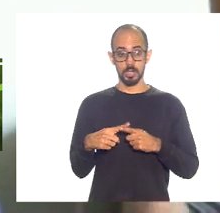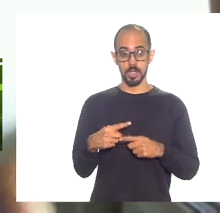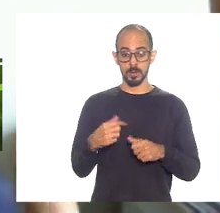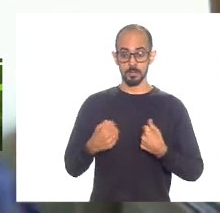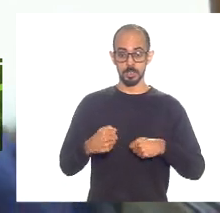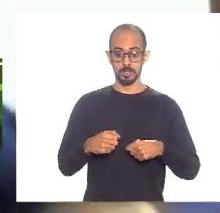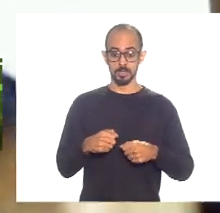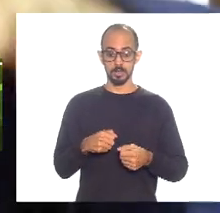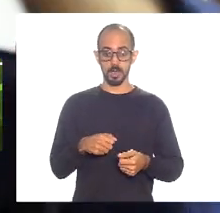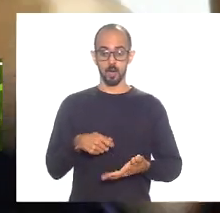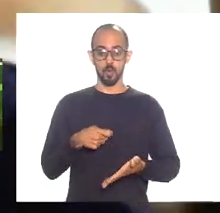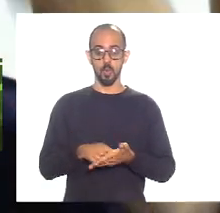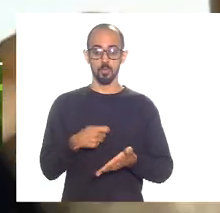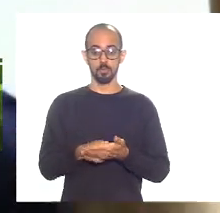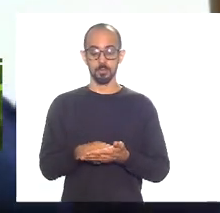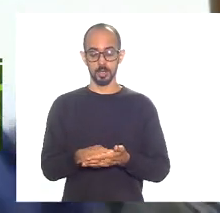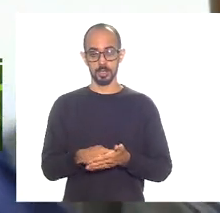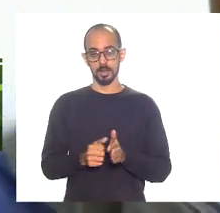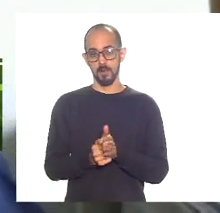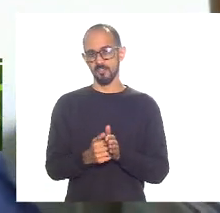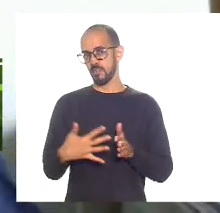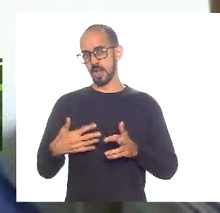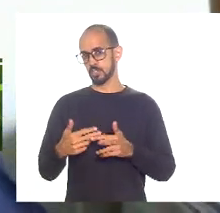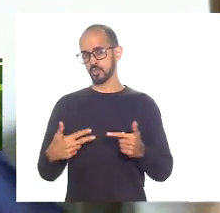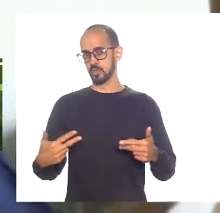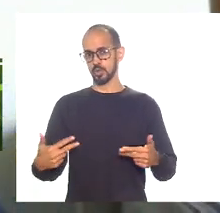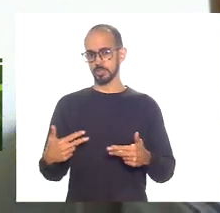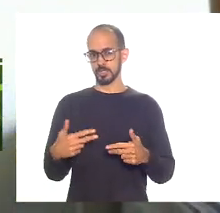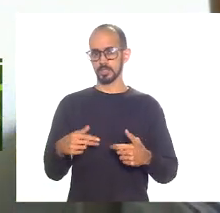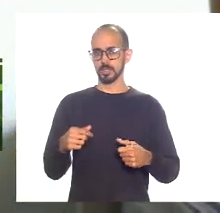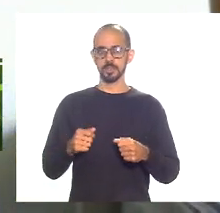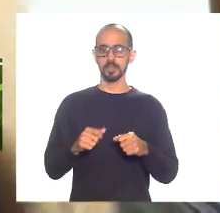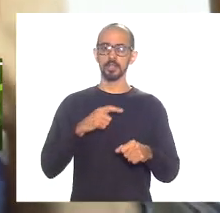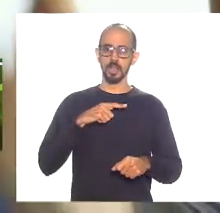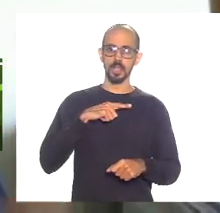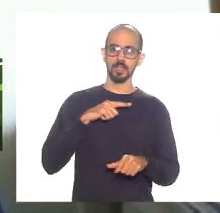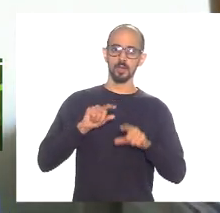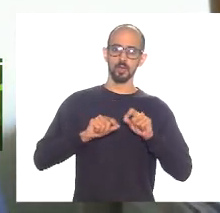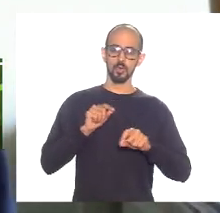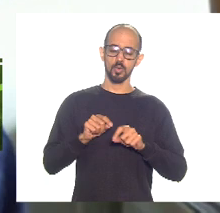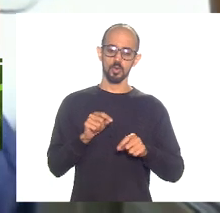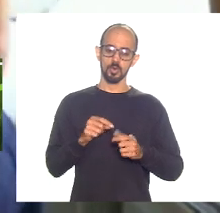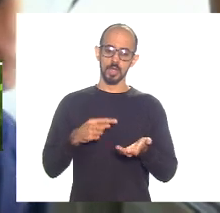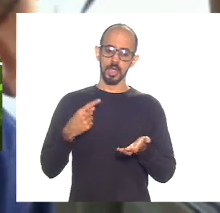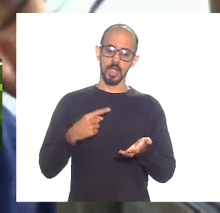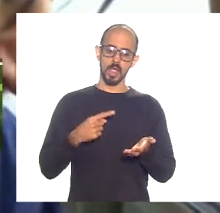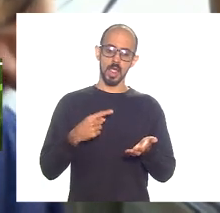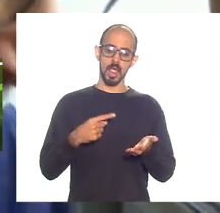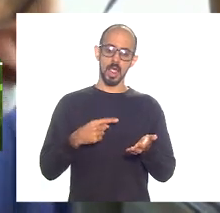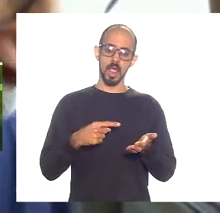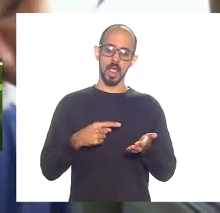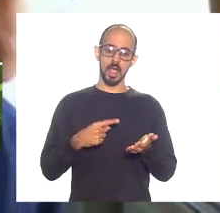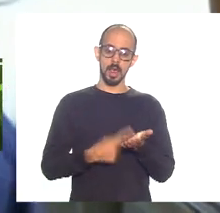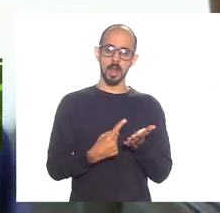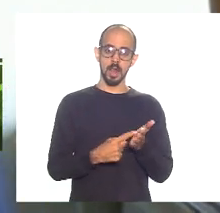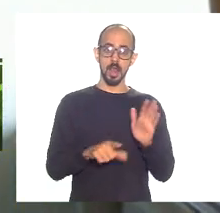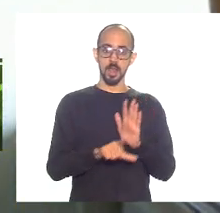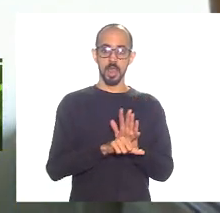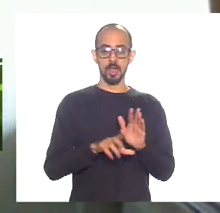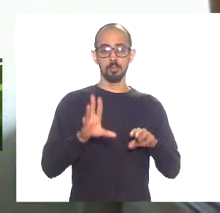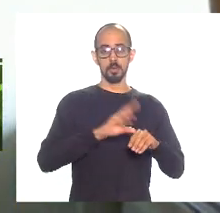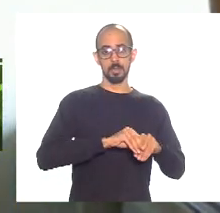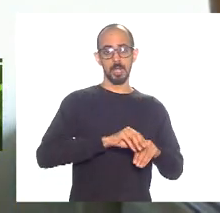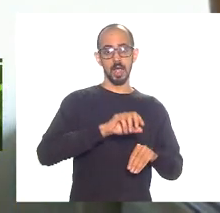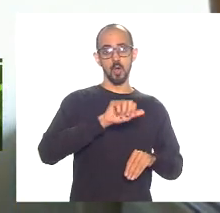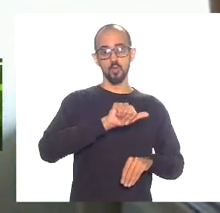cumprir entre tantas coisas o que preconiza tanto a lei complementar 159 de